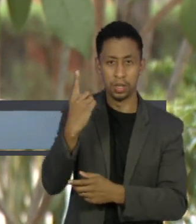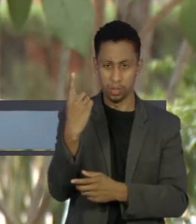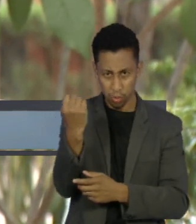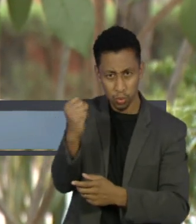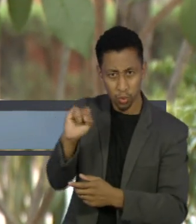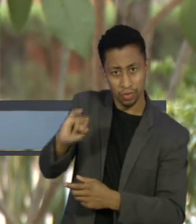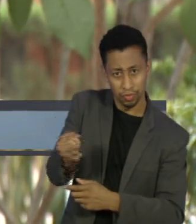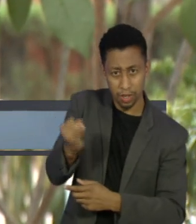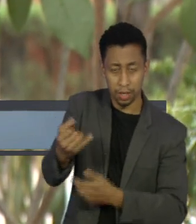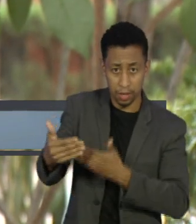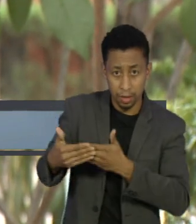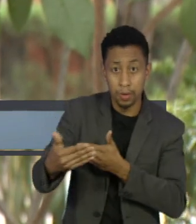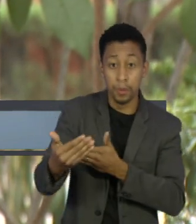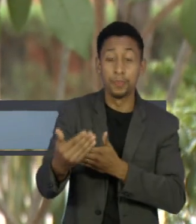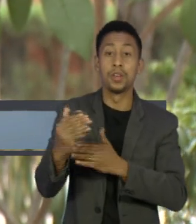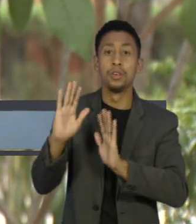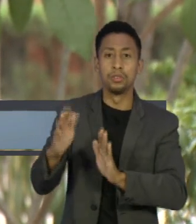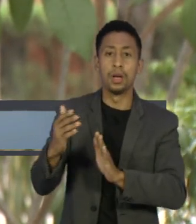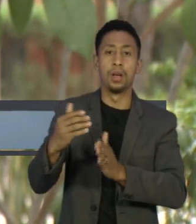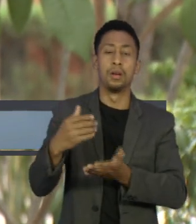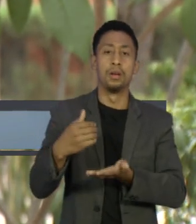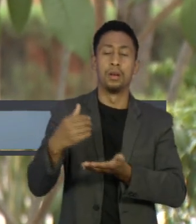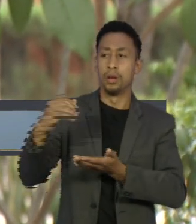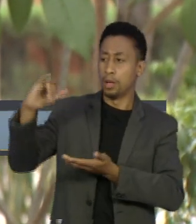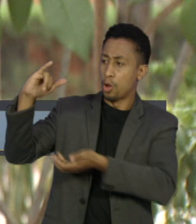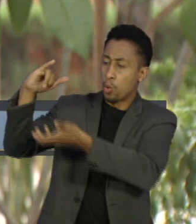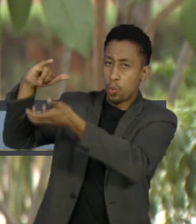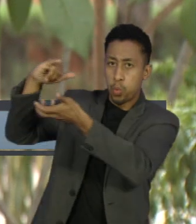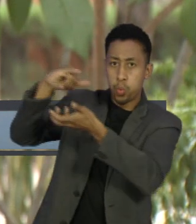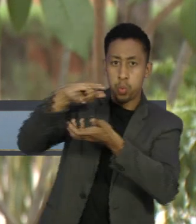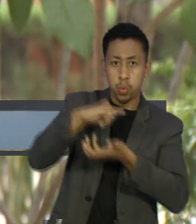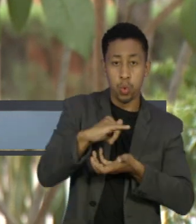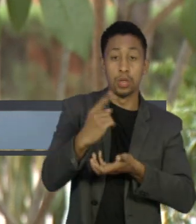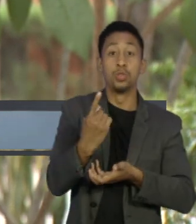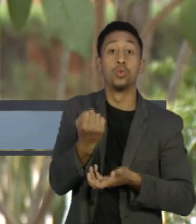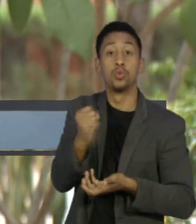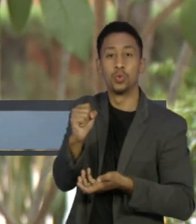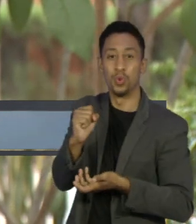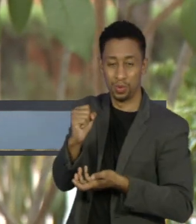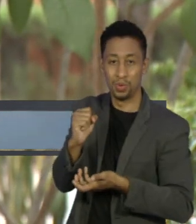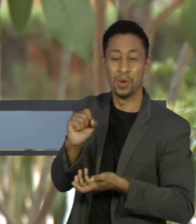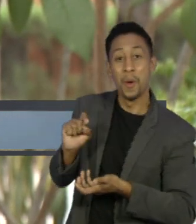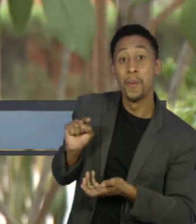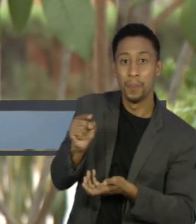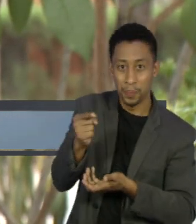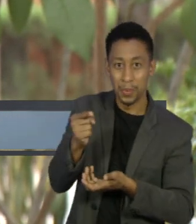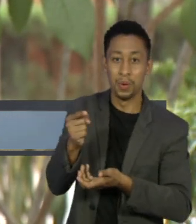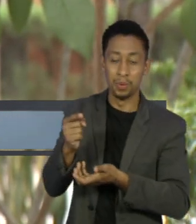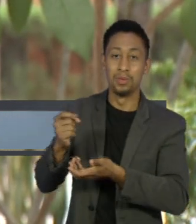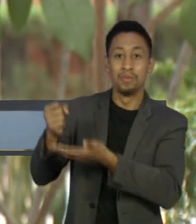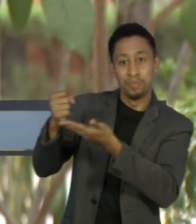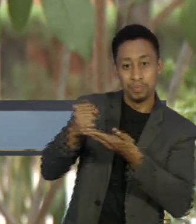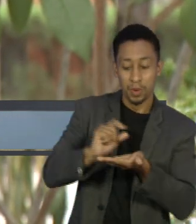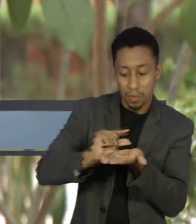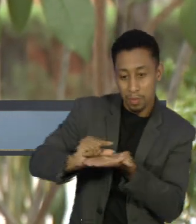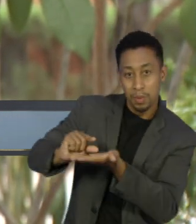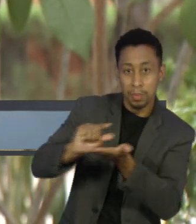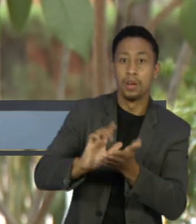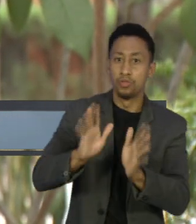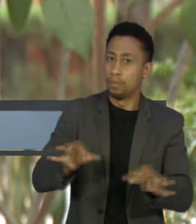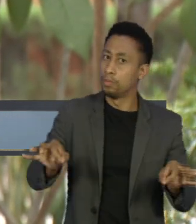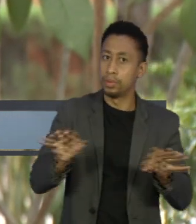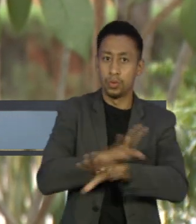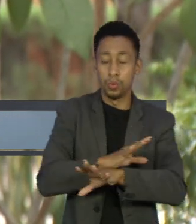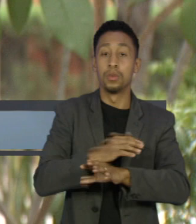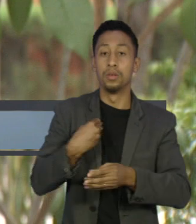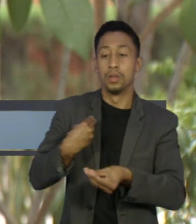lote com 218 mil vacinas chega no fim da tarde de hoje. Aterrissando em Fortaleza, esses imunizantes serão